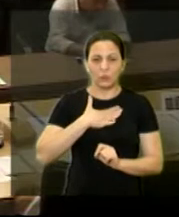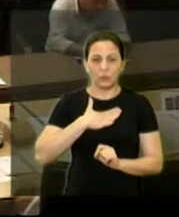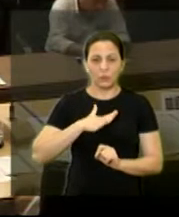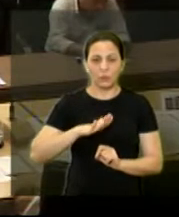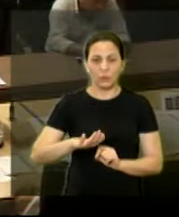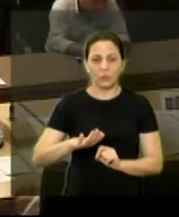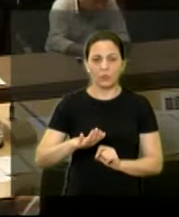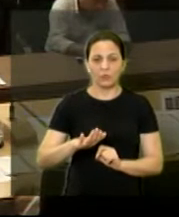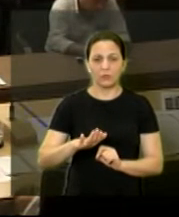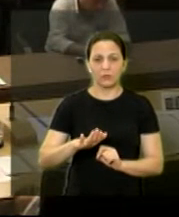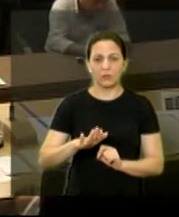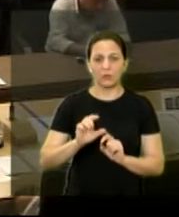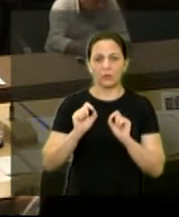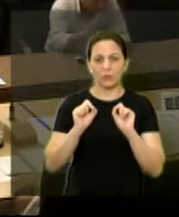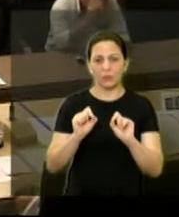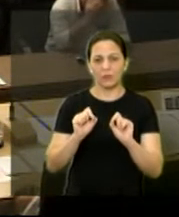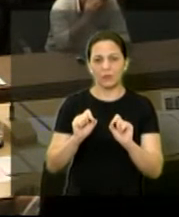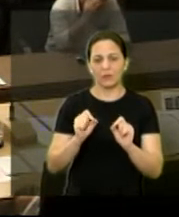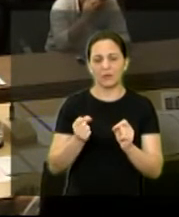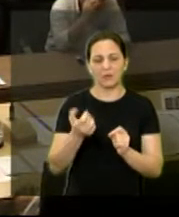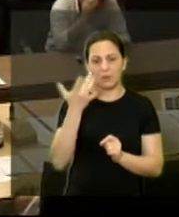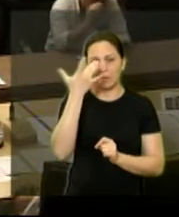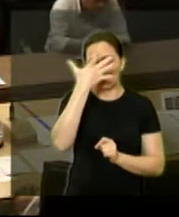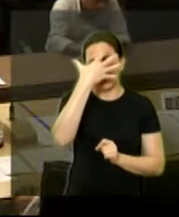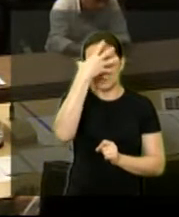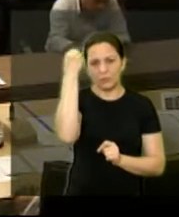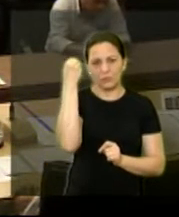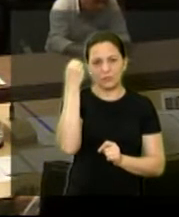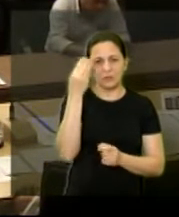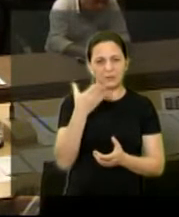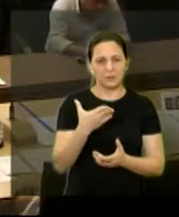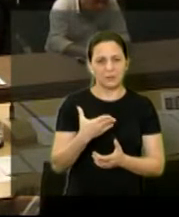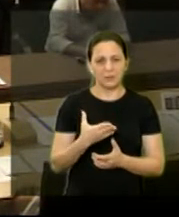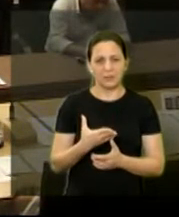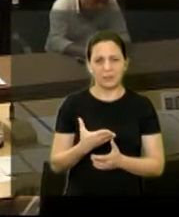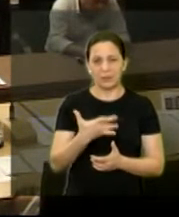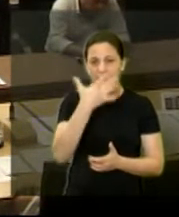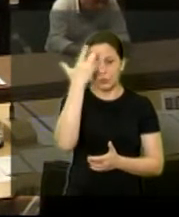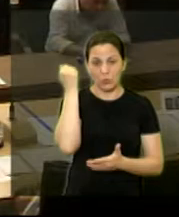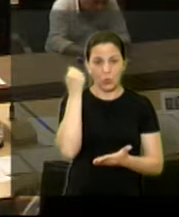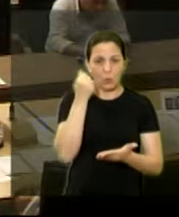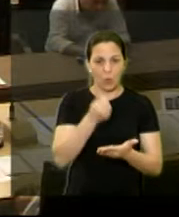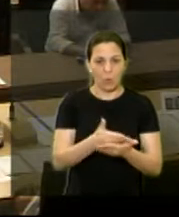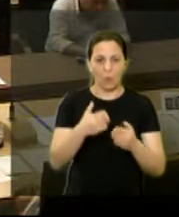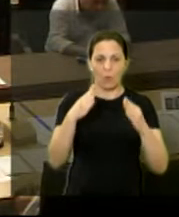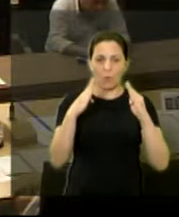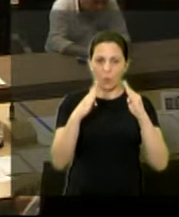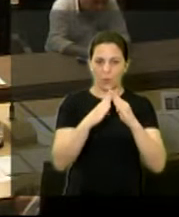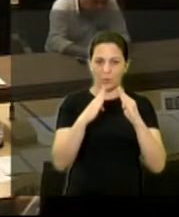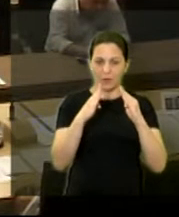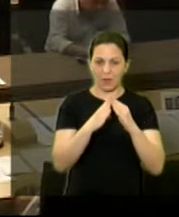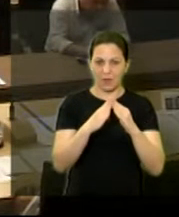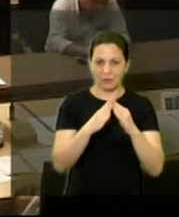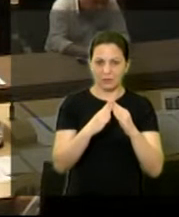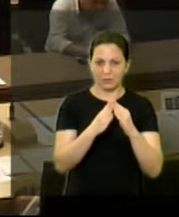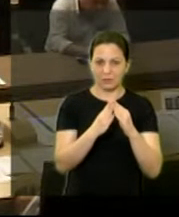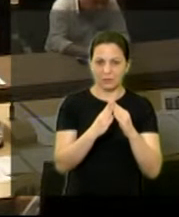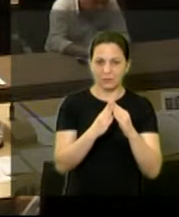não não me lembro mas uma pessoa comprou uma residência num condomínio